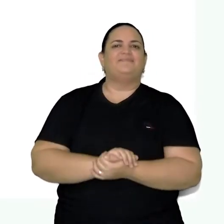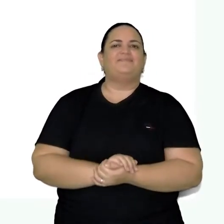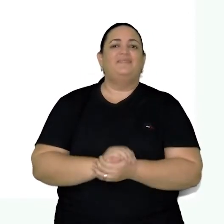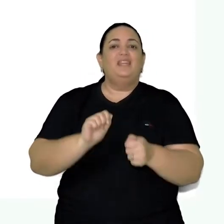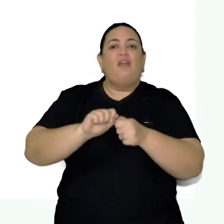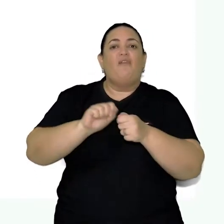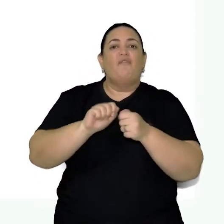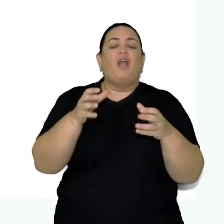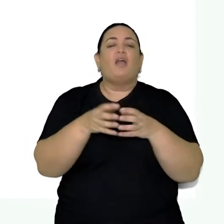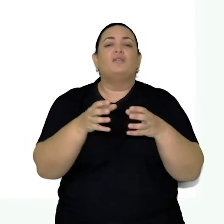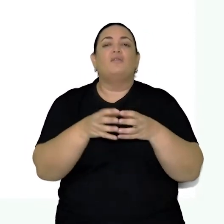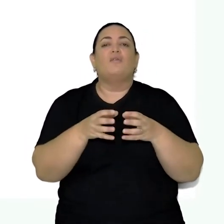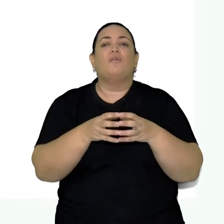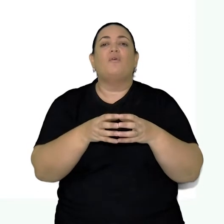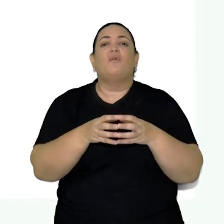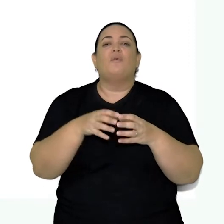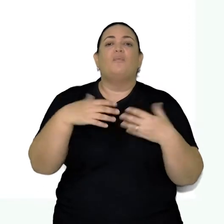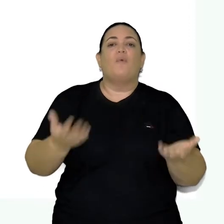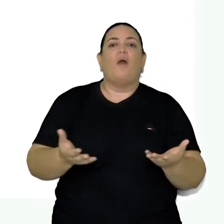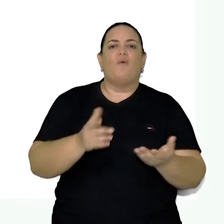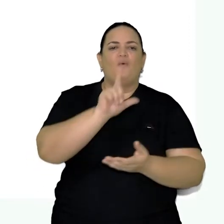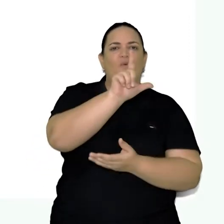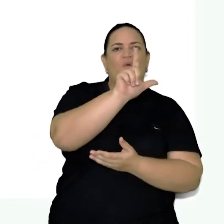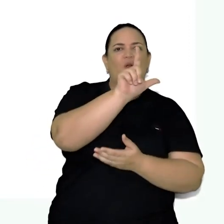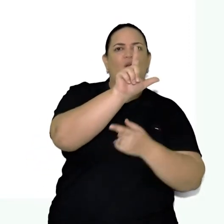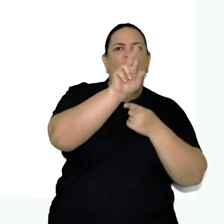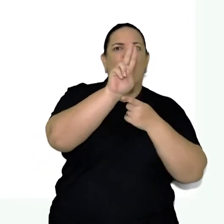companhia Cia da Lua para a Rua.